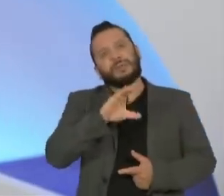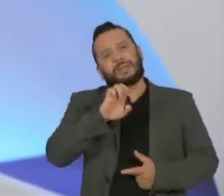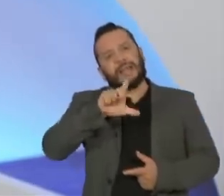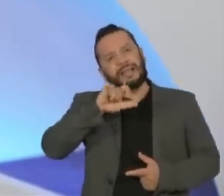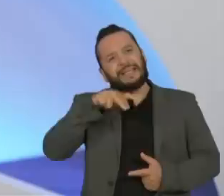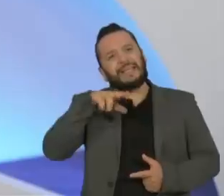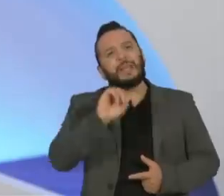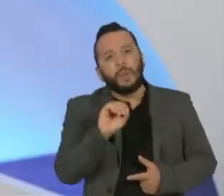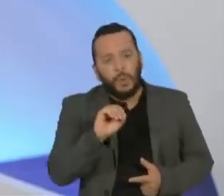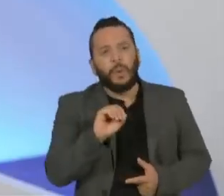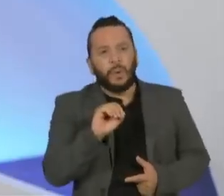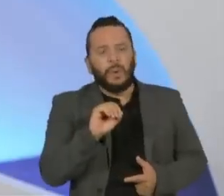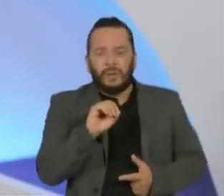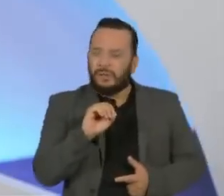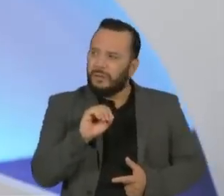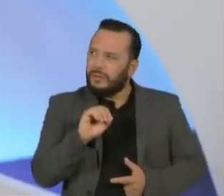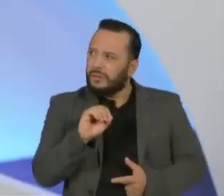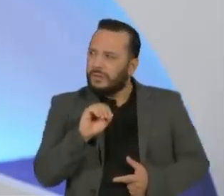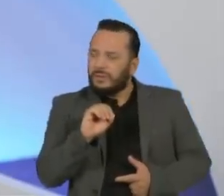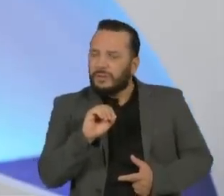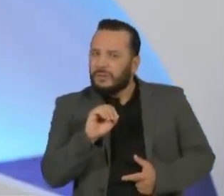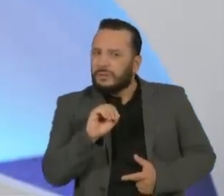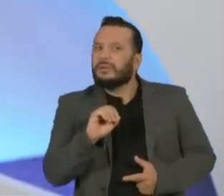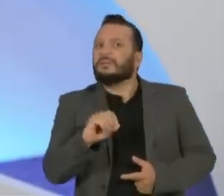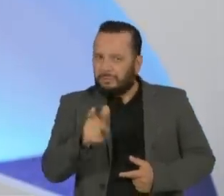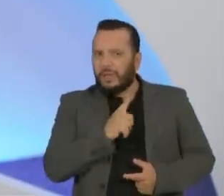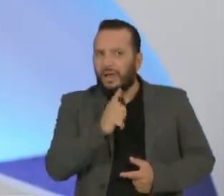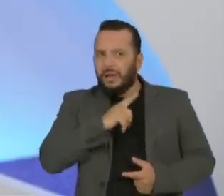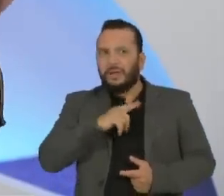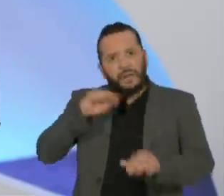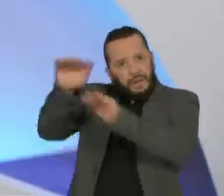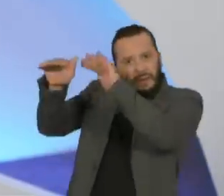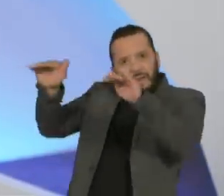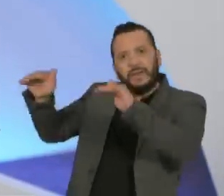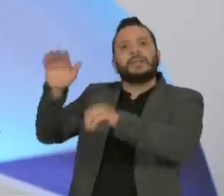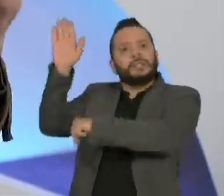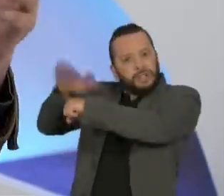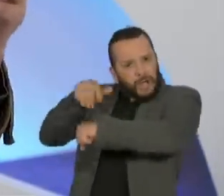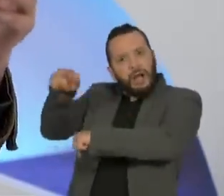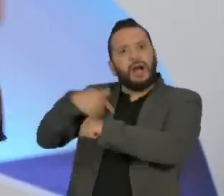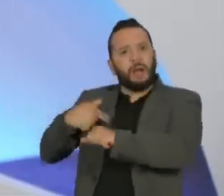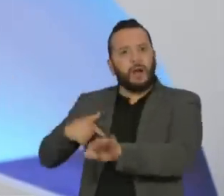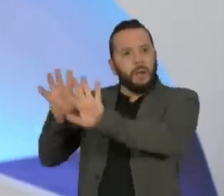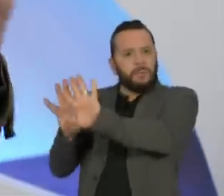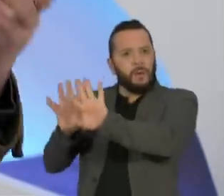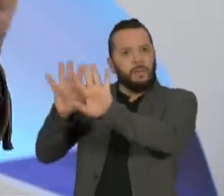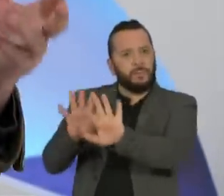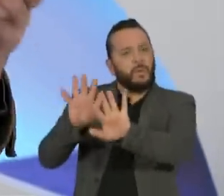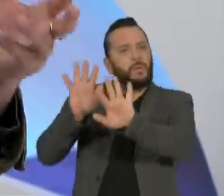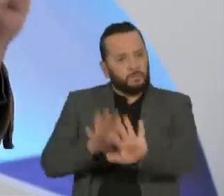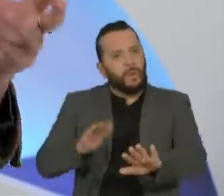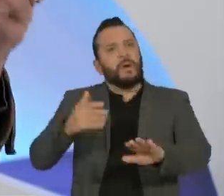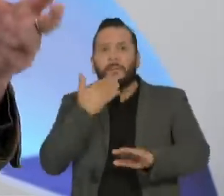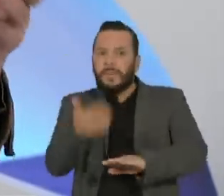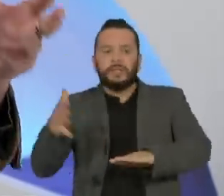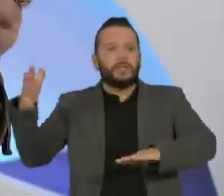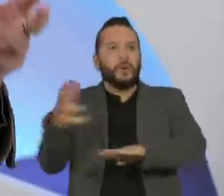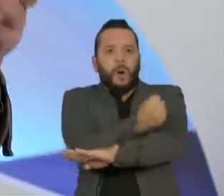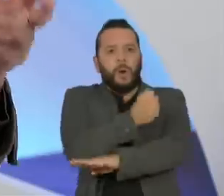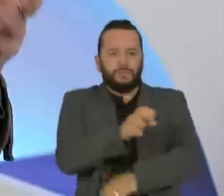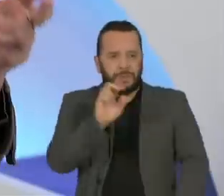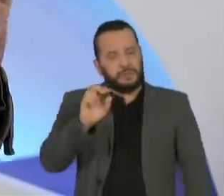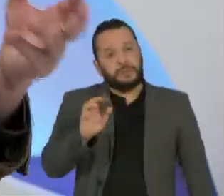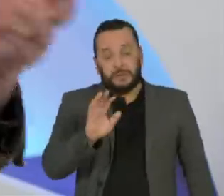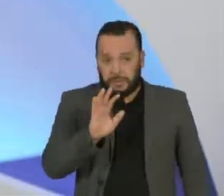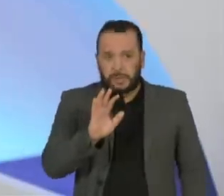E o que aconteceu foi o seguinte, é que era para que eles fizessem aquilo, havia uma iminência de